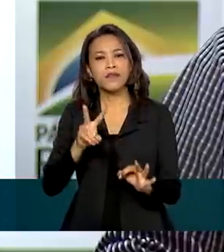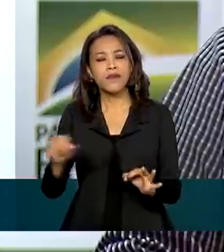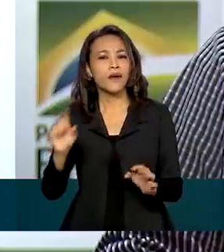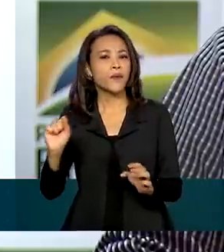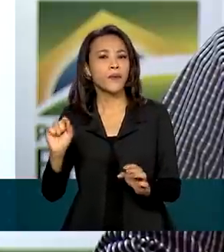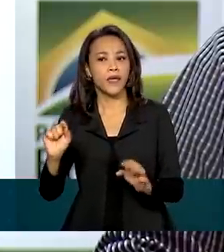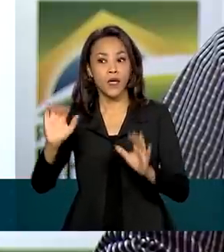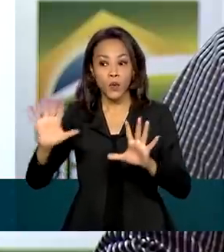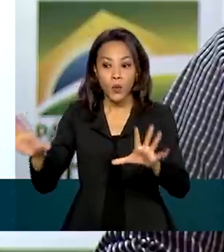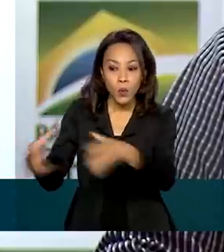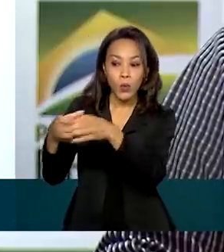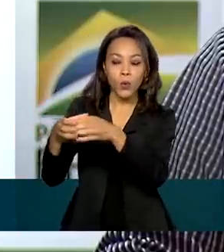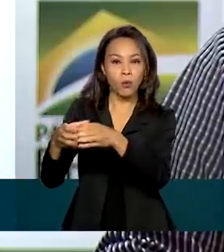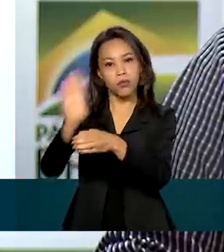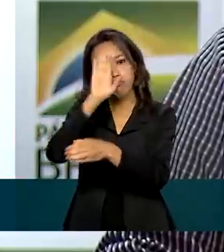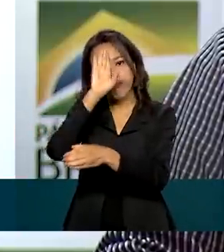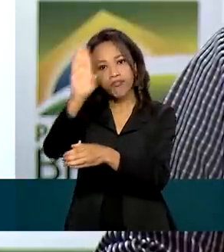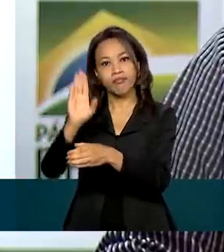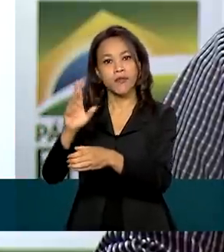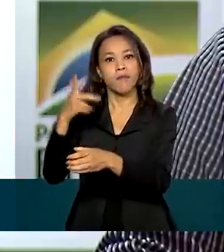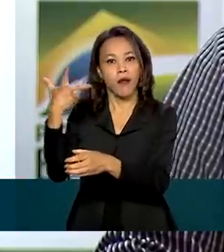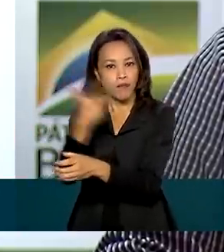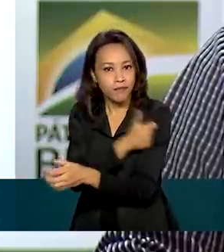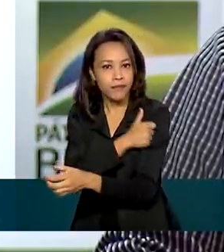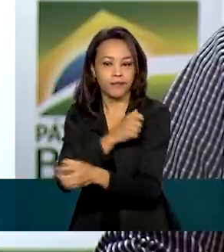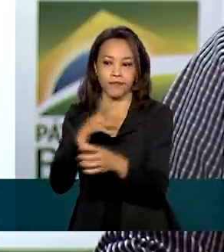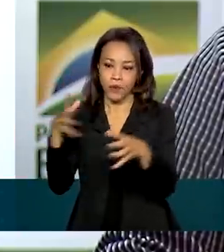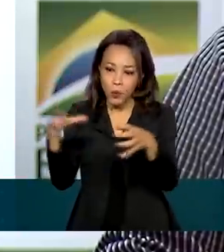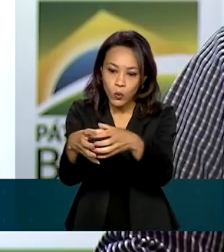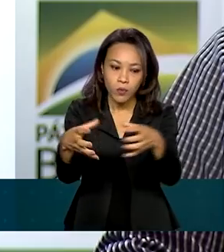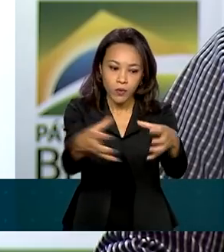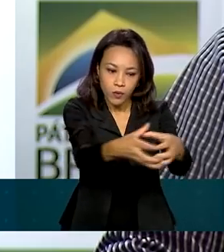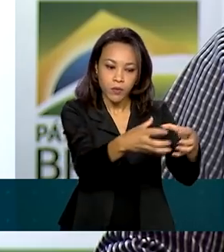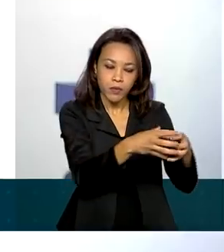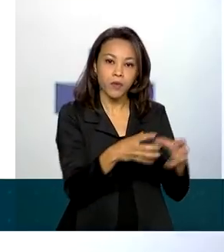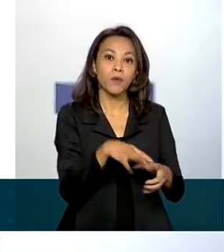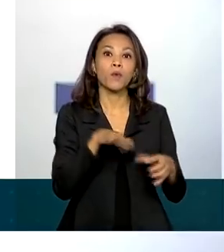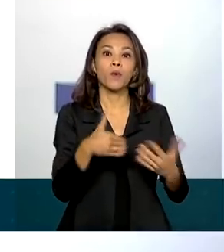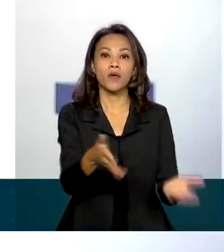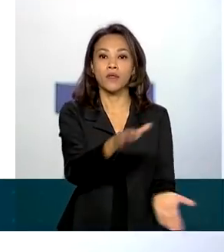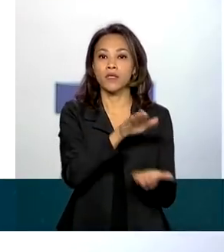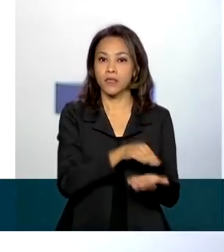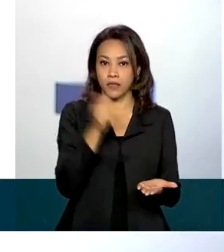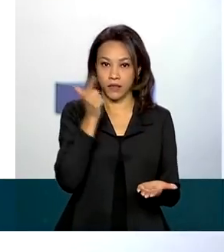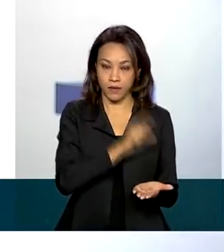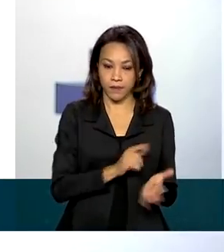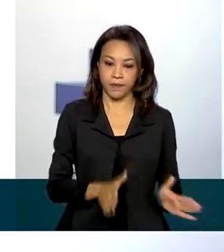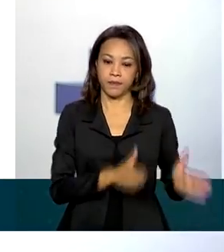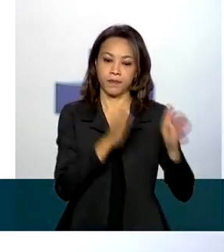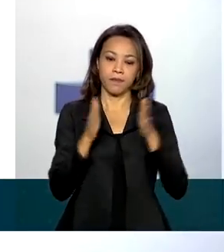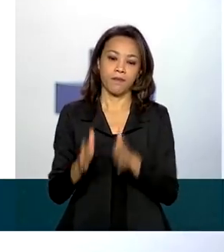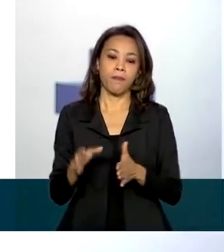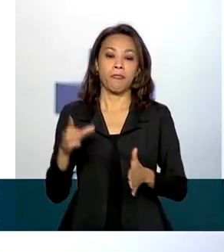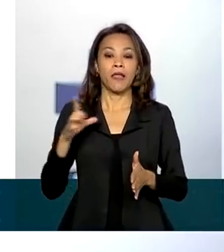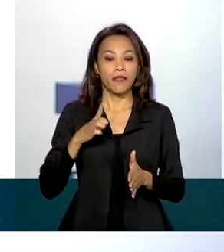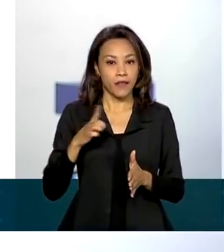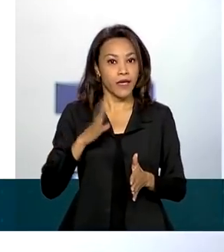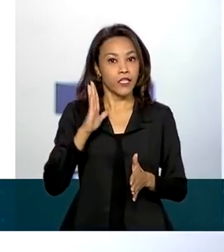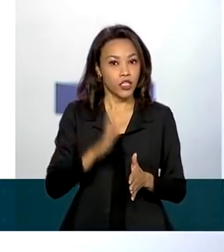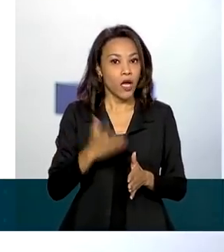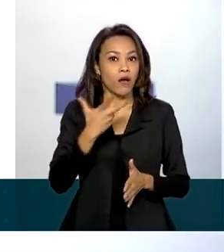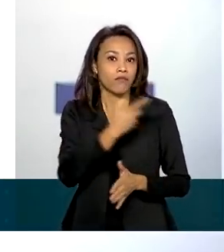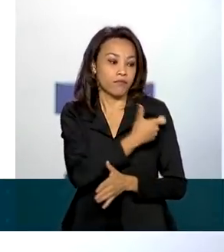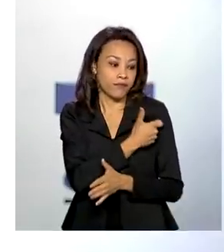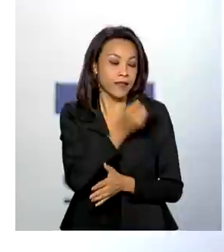grupos prioritários no momento em que nós tivermos a vacina disponível. Existe a substância testada como